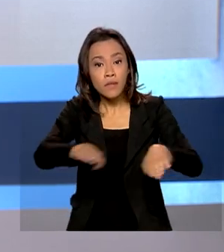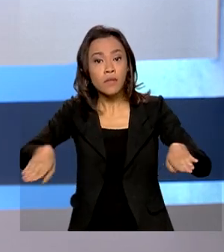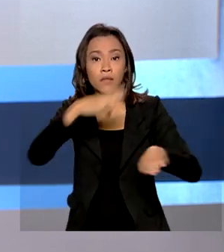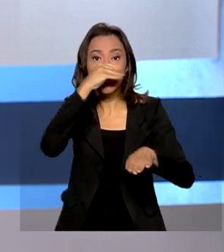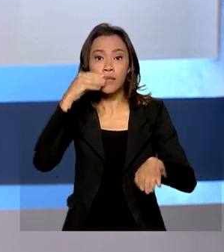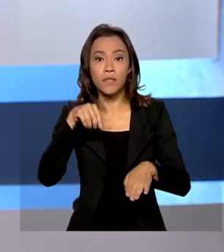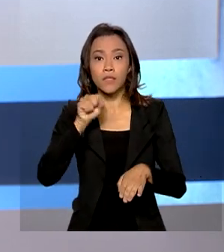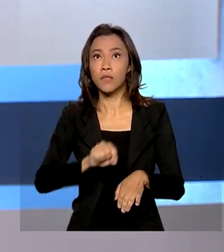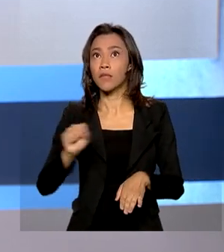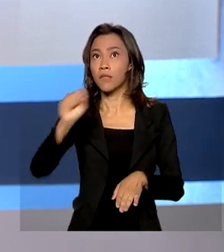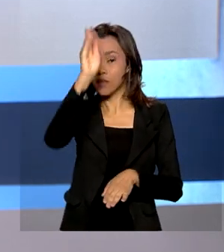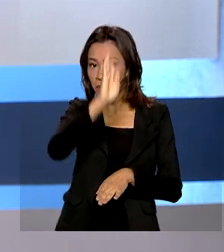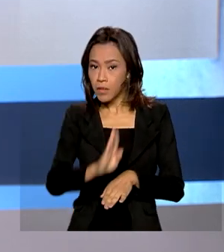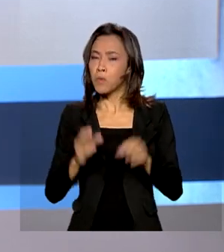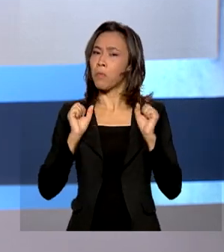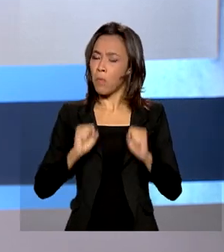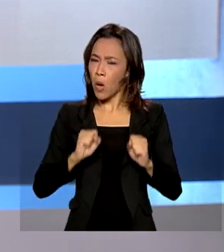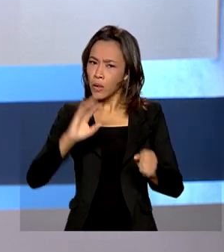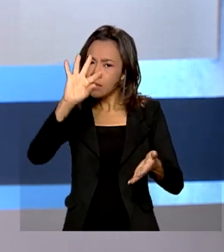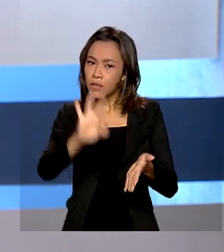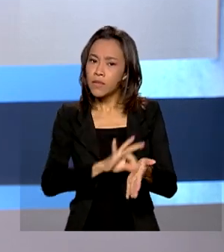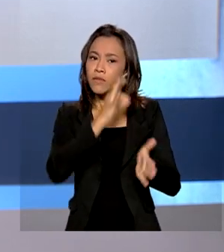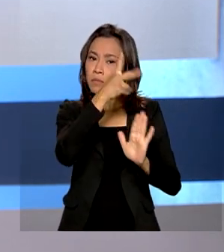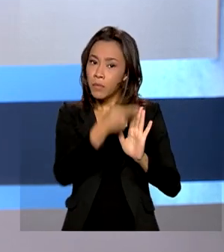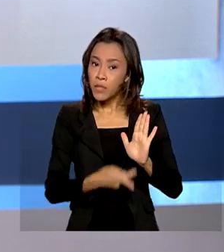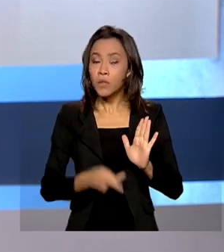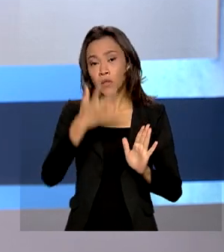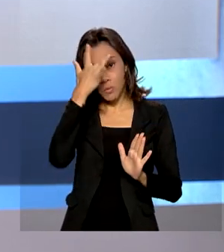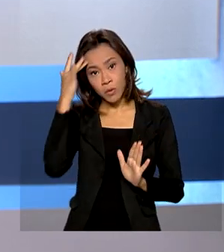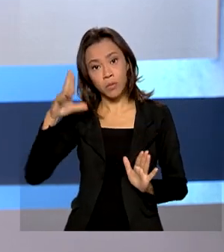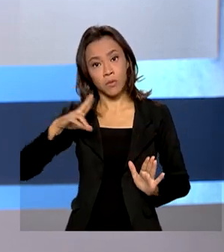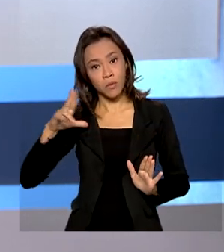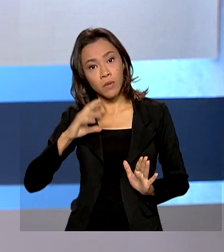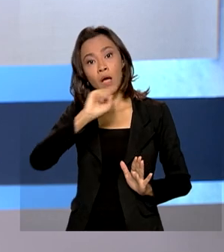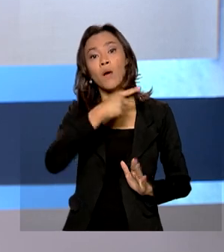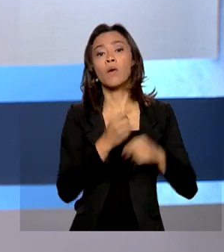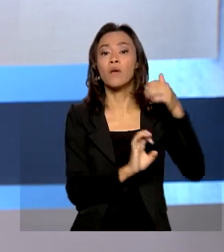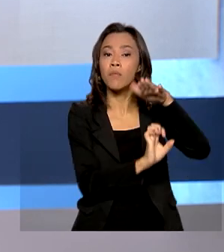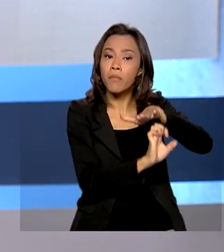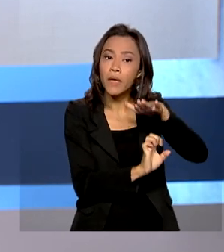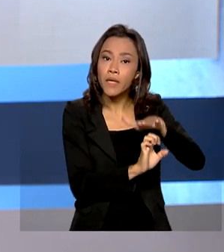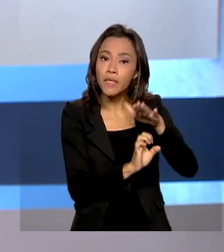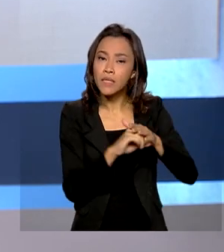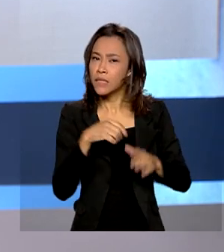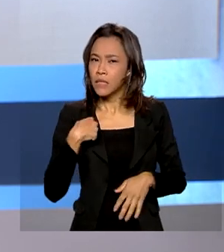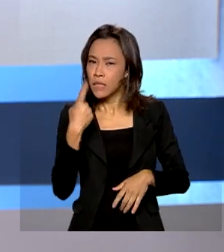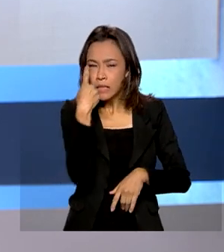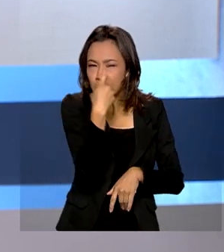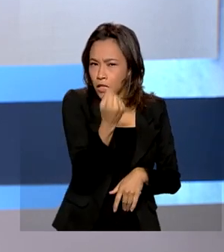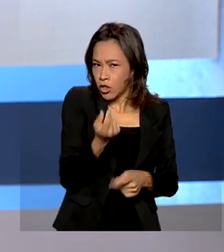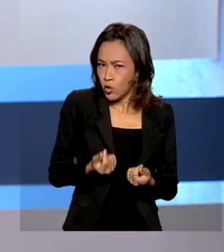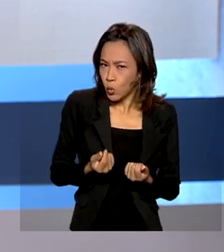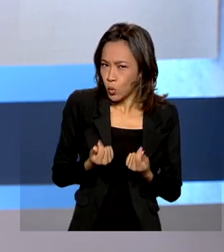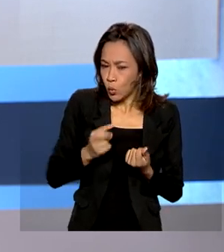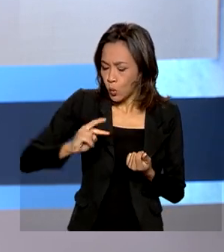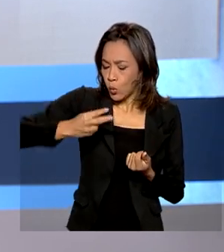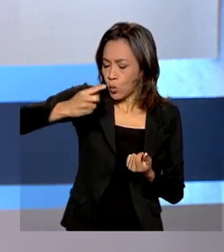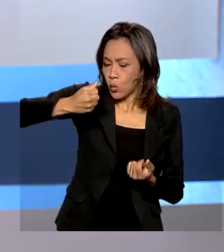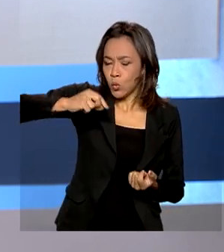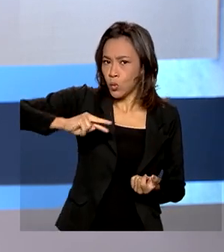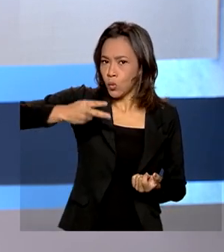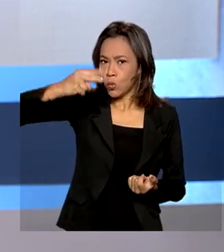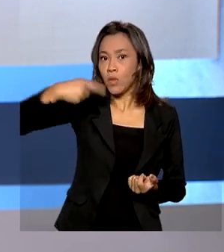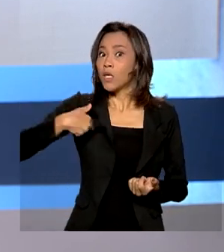país. Podem se inscrever projetos de pessoas físicas ou jurídicas sem fins lucrativos e que não recebam recursos